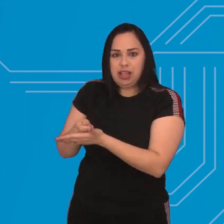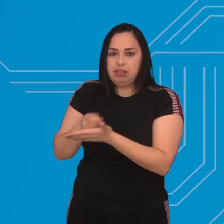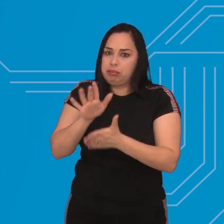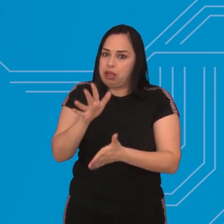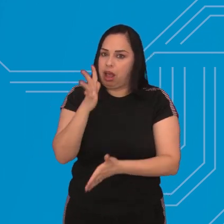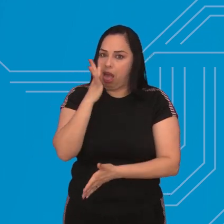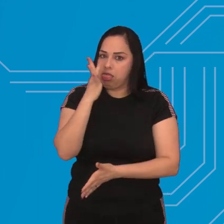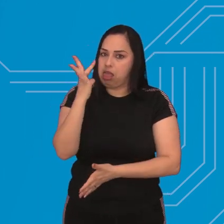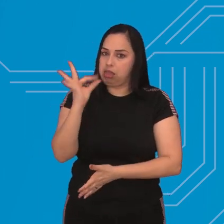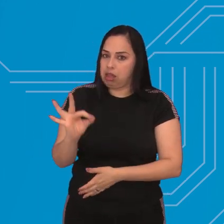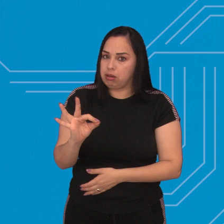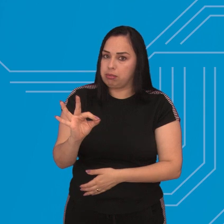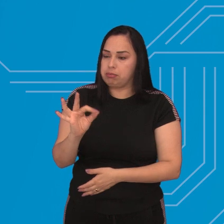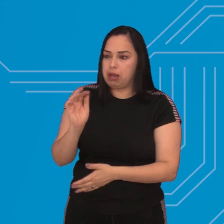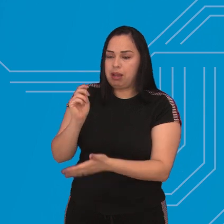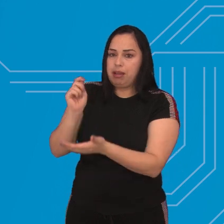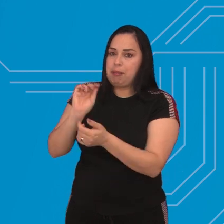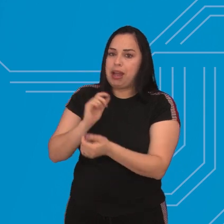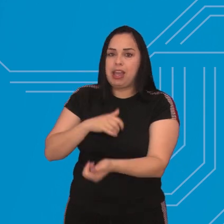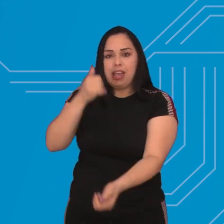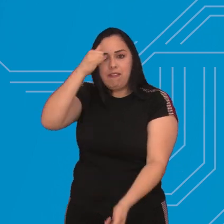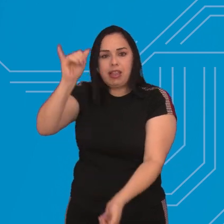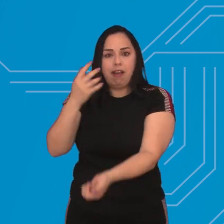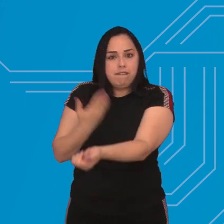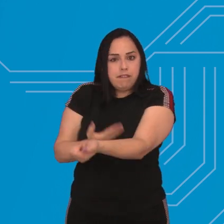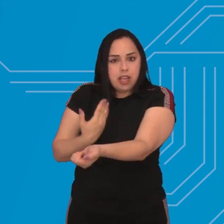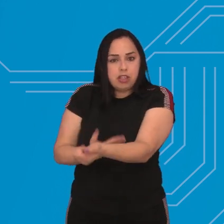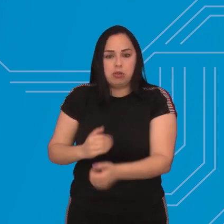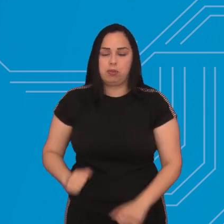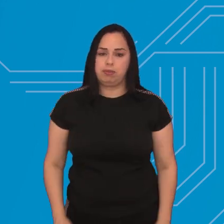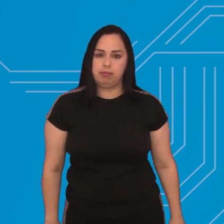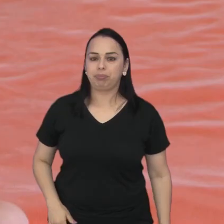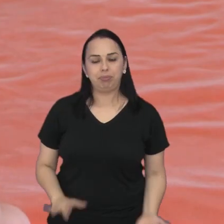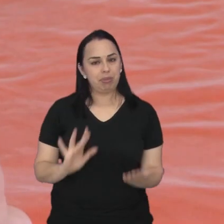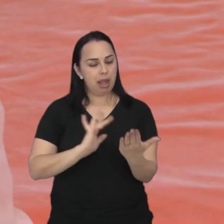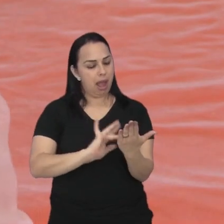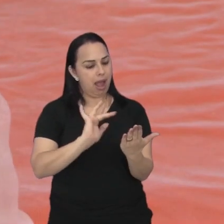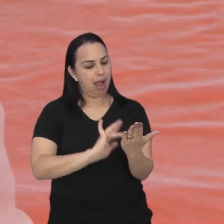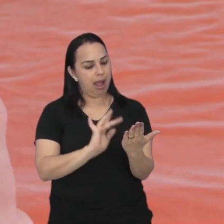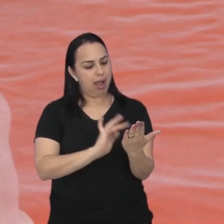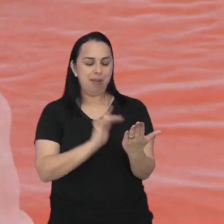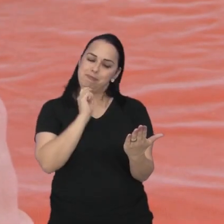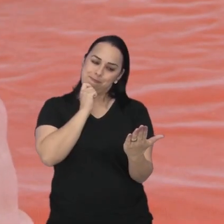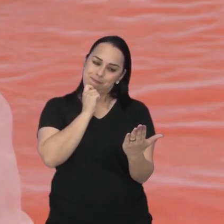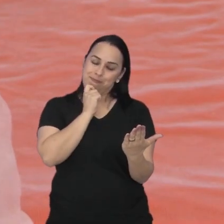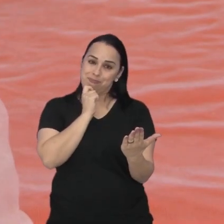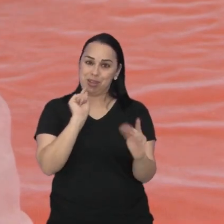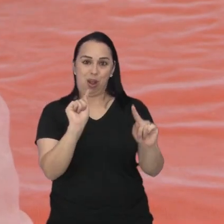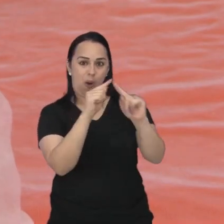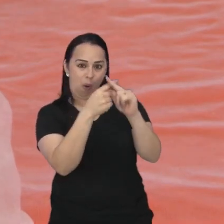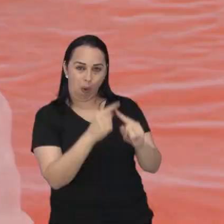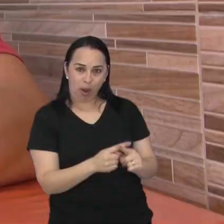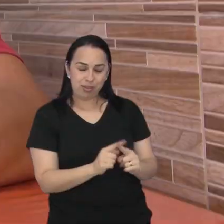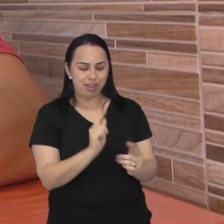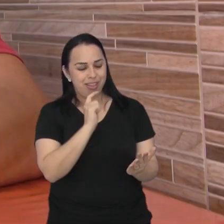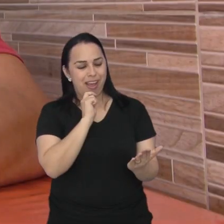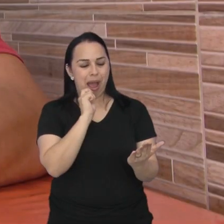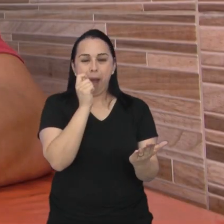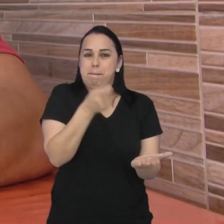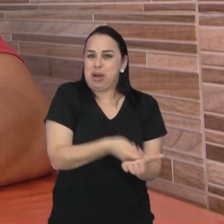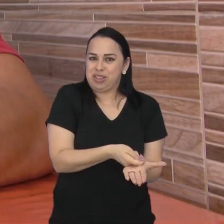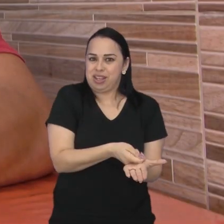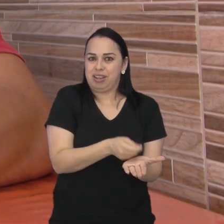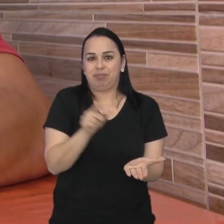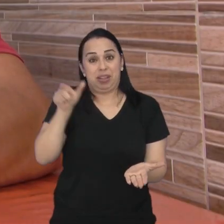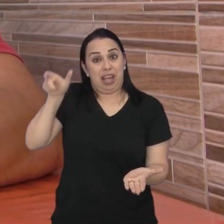além, temos que ficar de olho para não fazer das apostas um vício. Apostar ou não apostar hoje? Essa tem